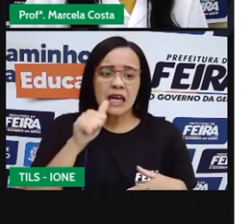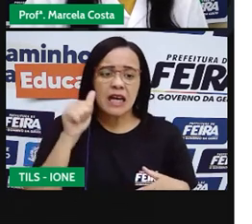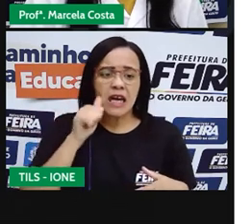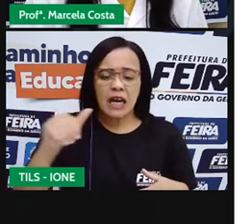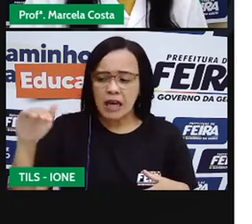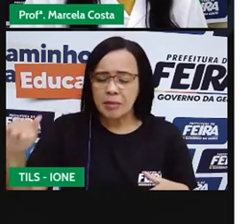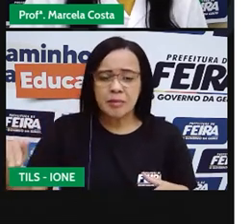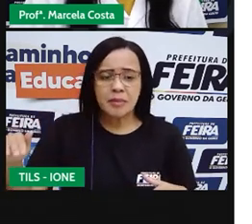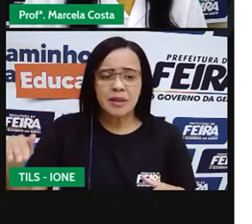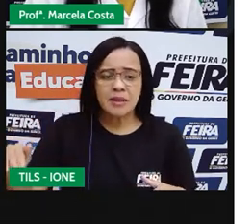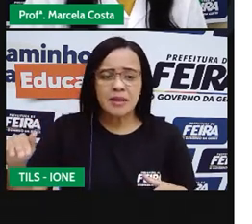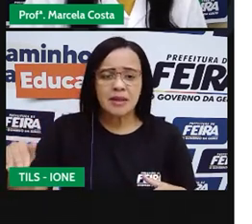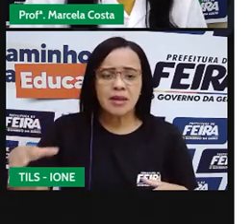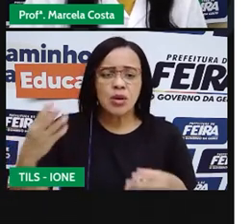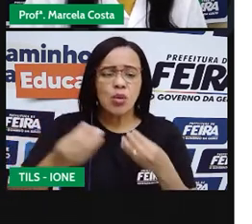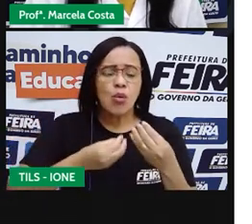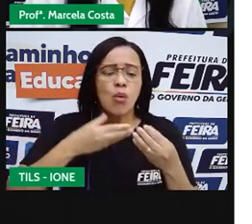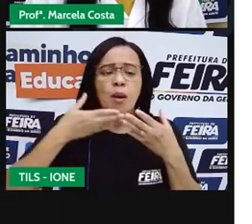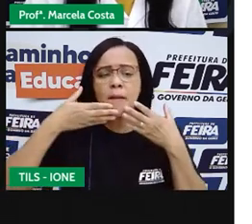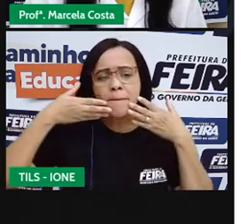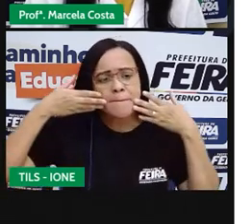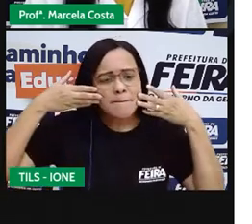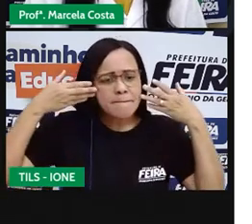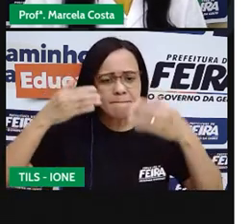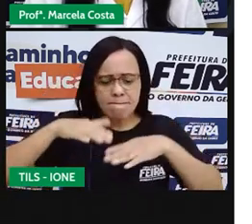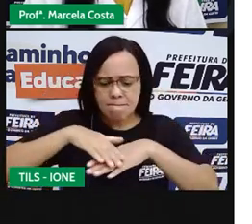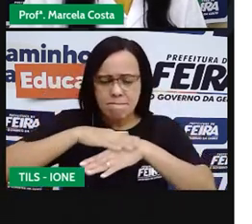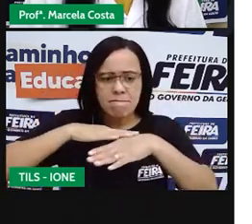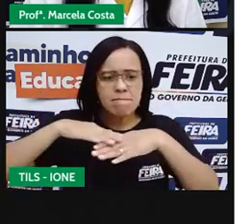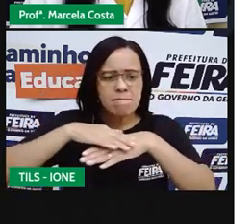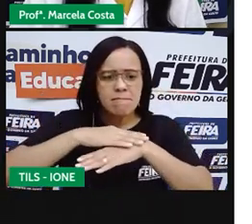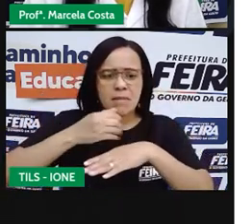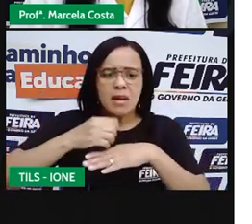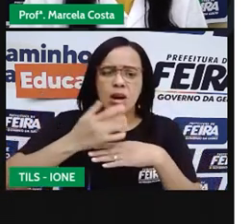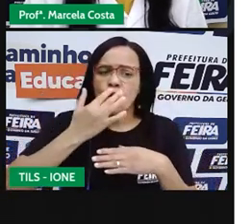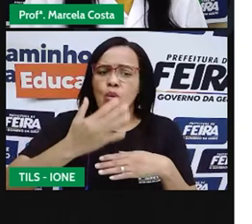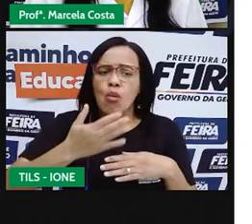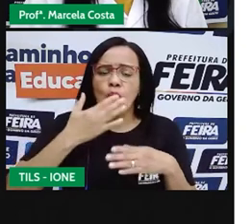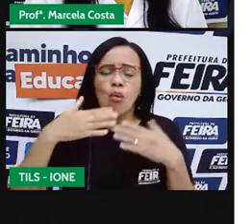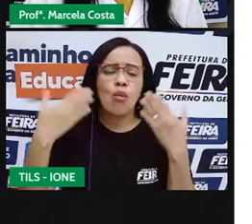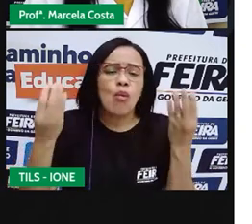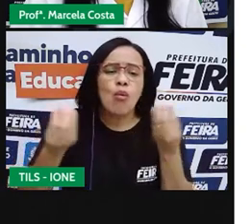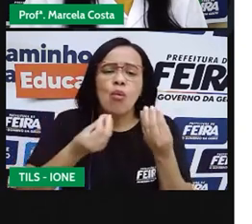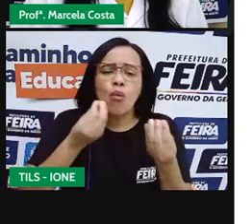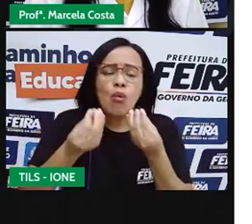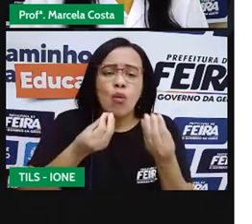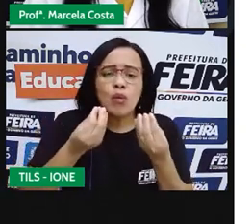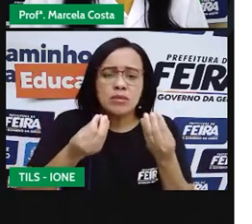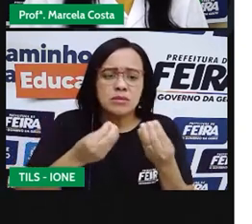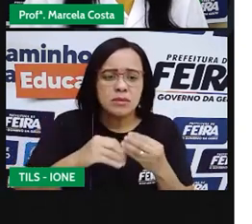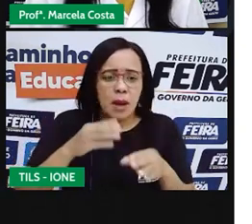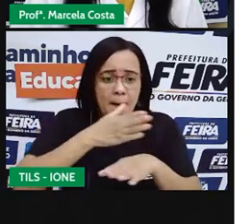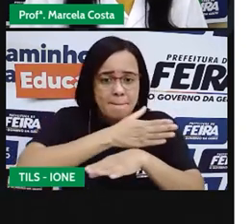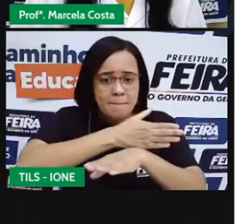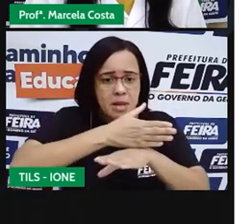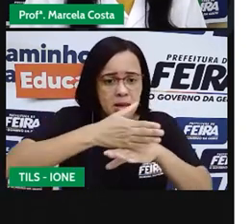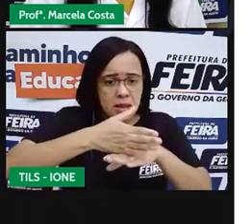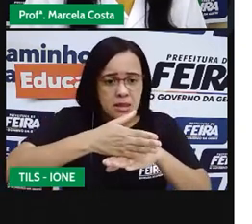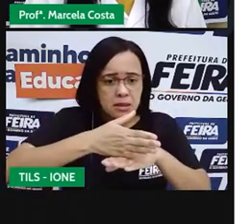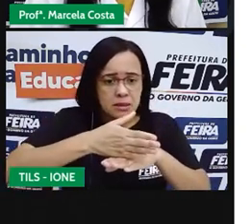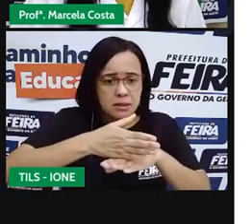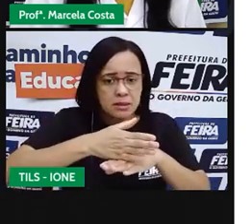Qual é a cor de pele dessa criança que está sendo representada? É uma cor de pele branca